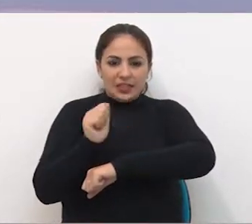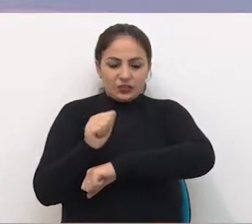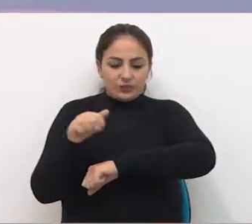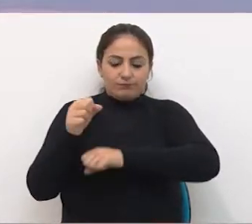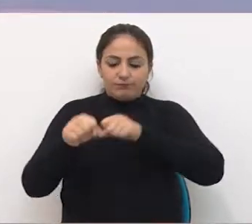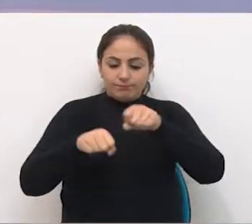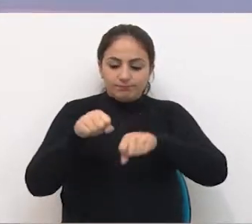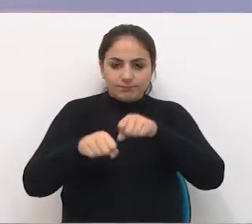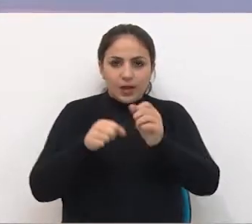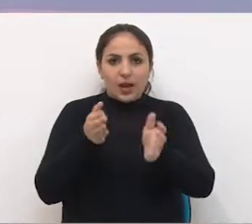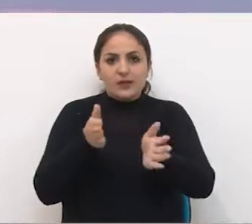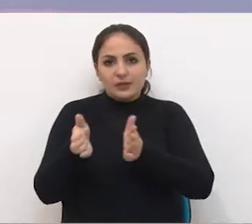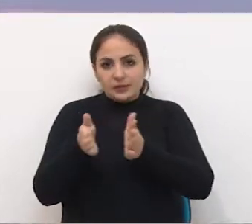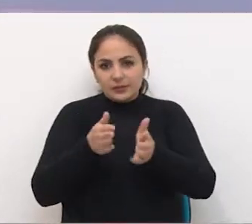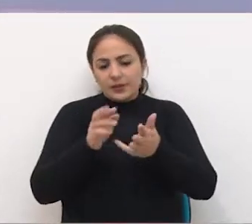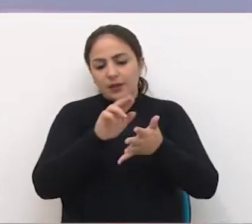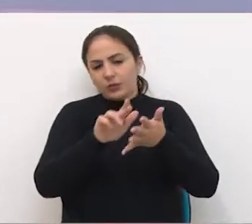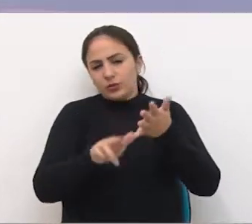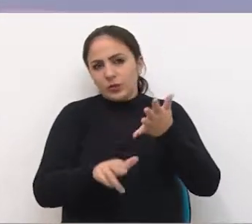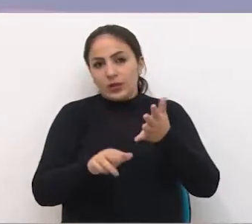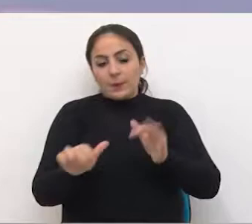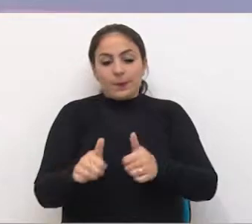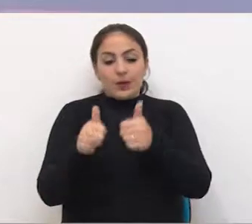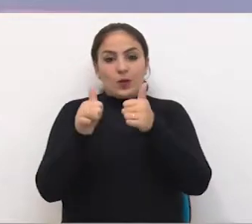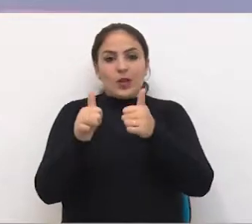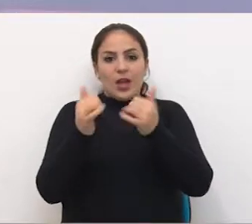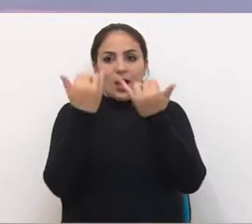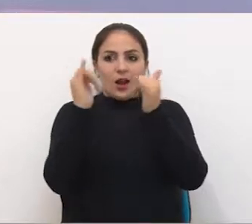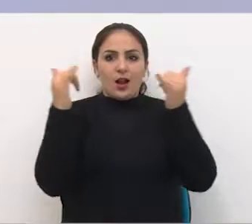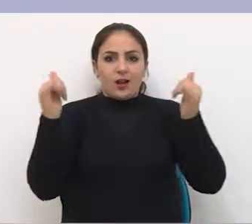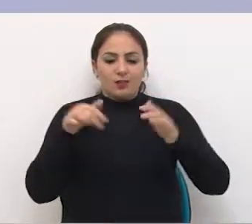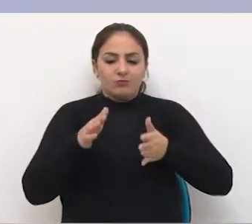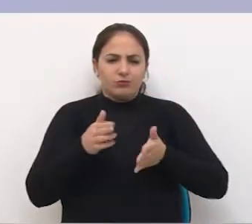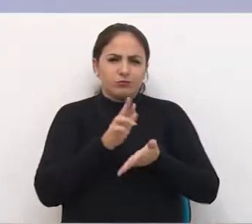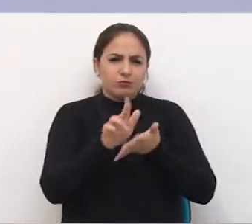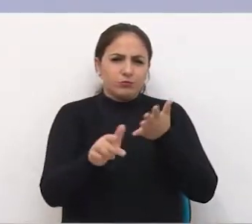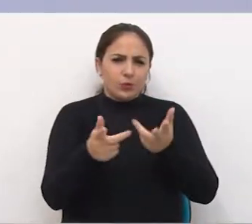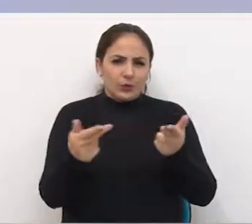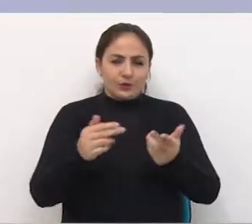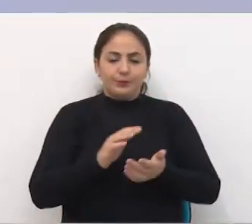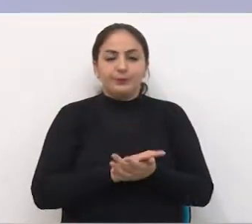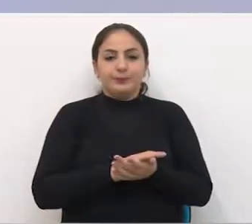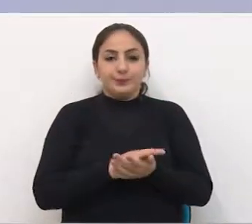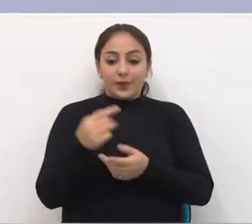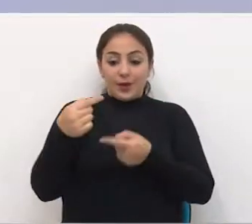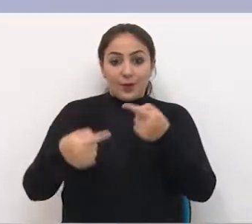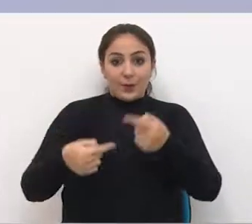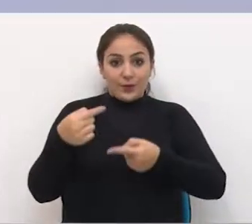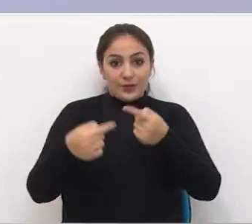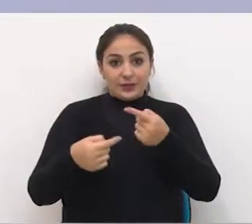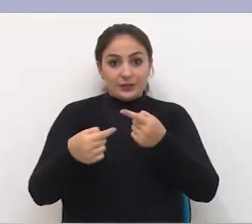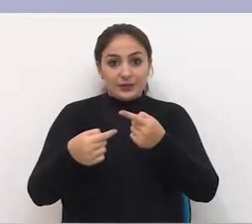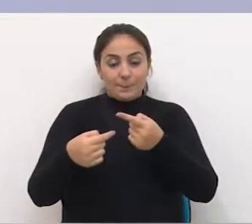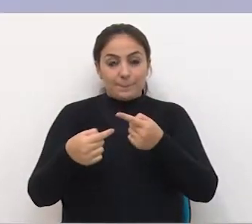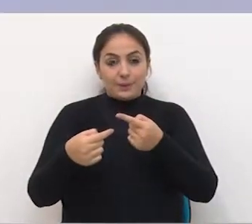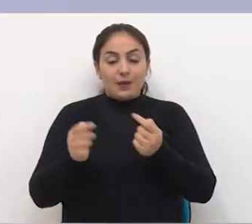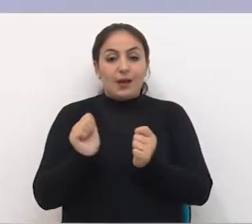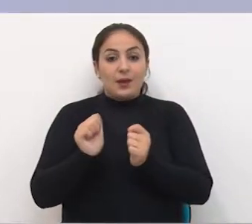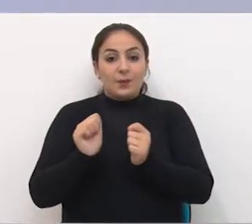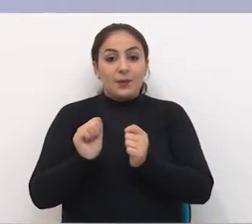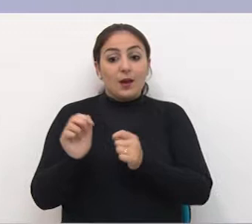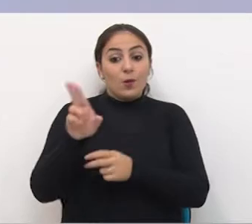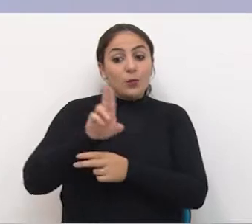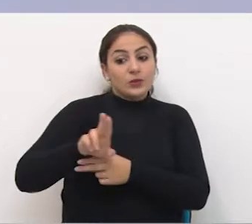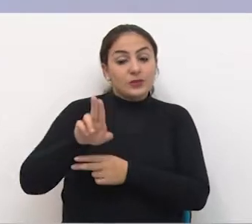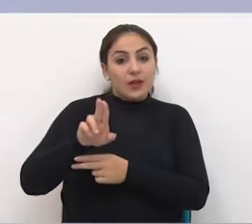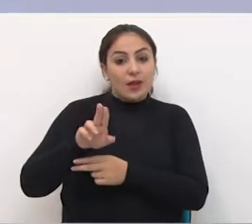ciclovia, acessibilidade e melhorias na parte elétrica. E a concorrência para explorar a lanchonete do Parque